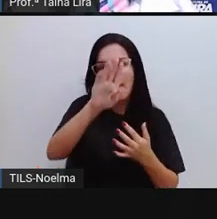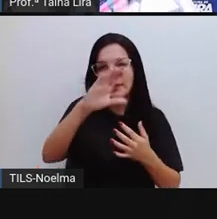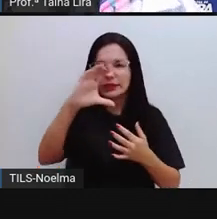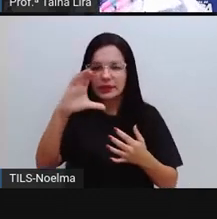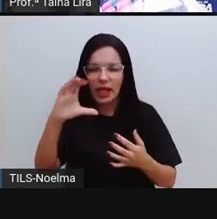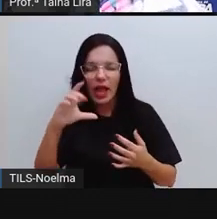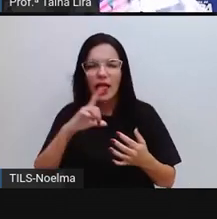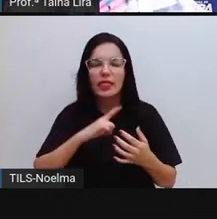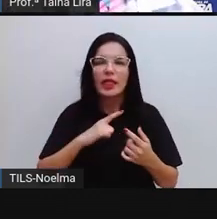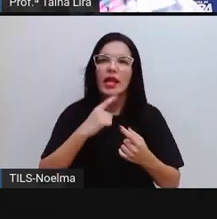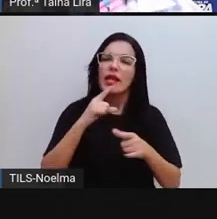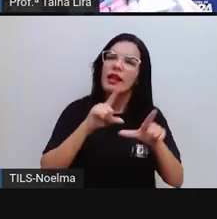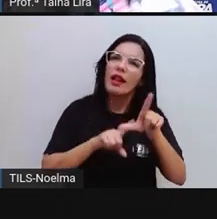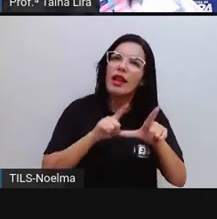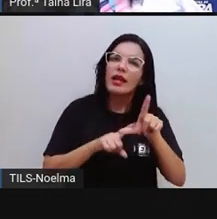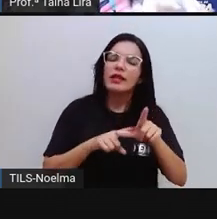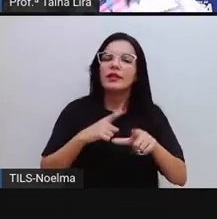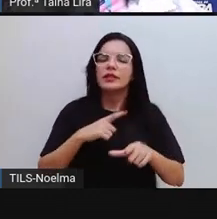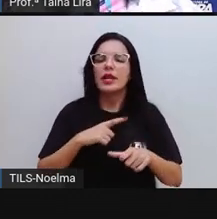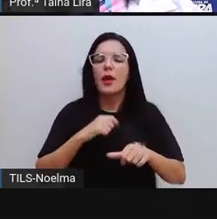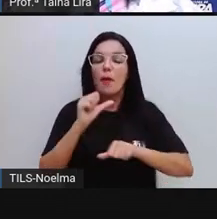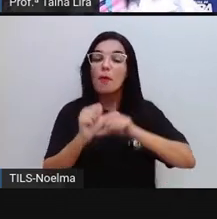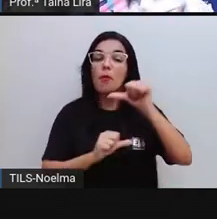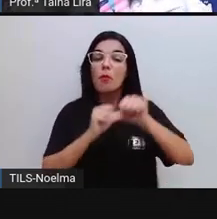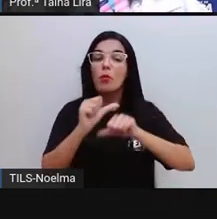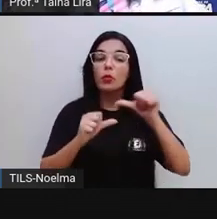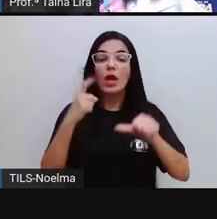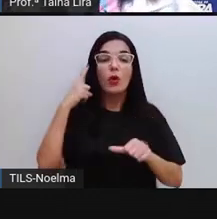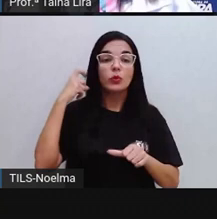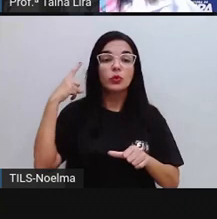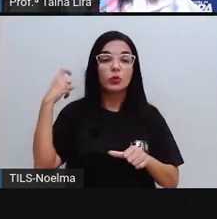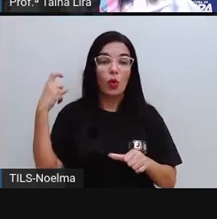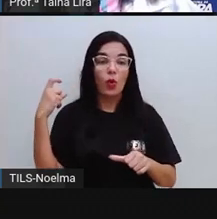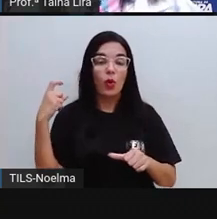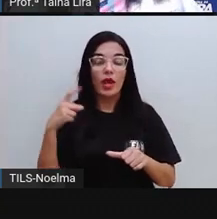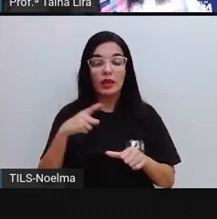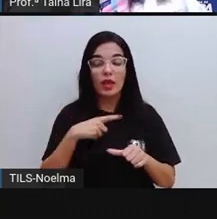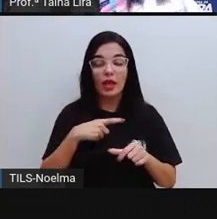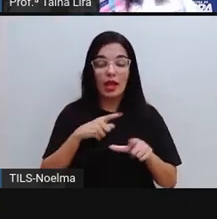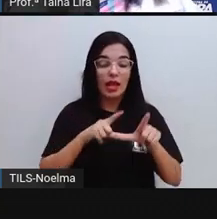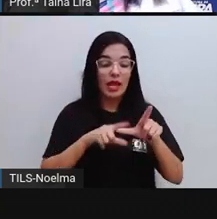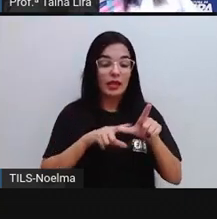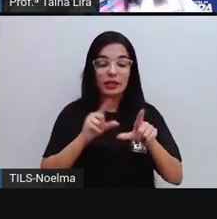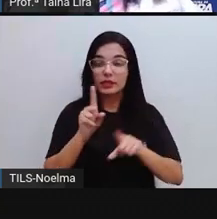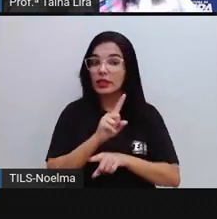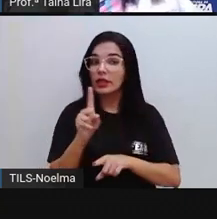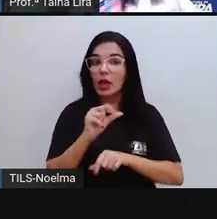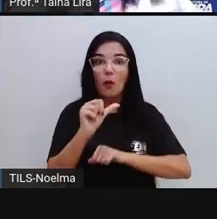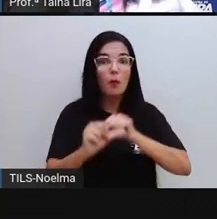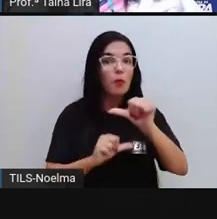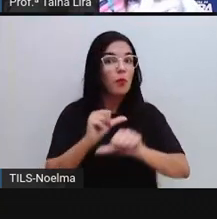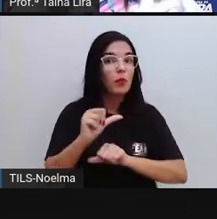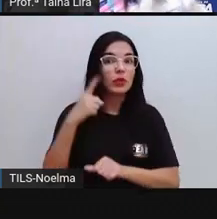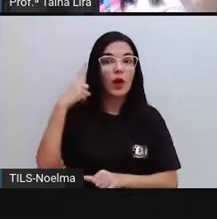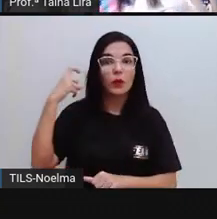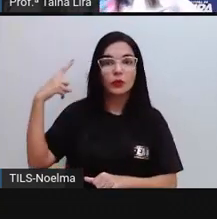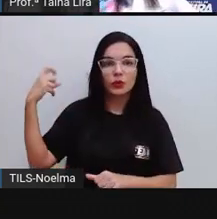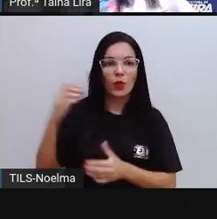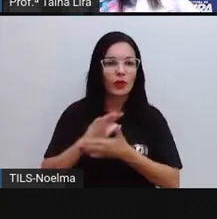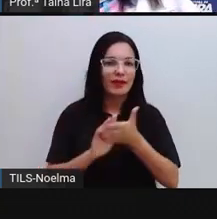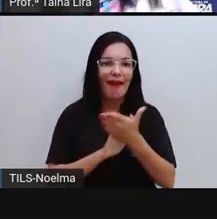aí letrinhas que mudam o som e temos letrinhas que não mudam o som, tá bom?